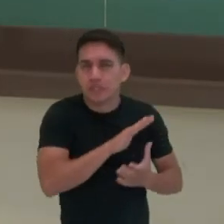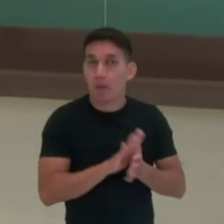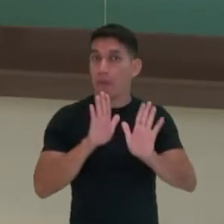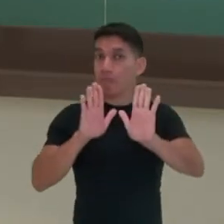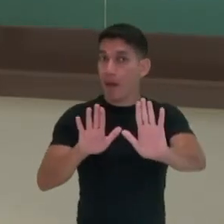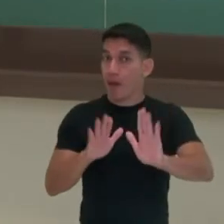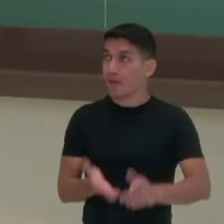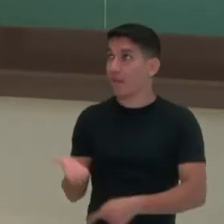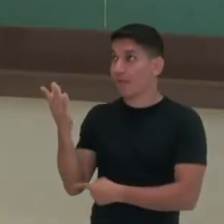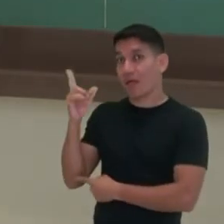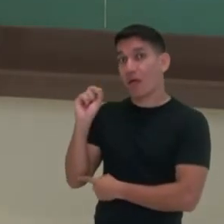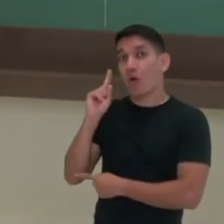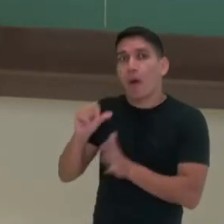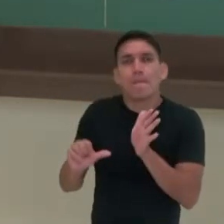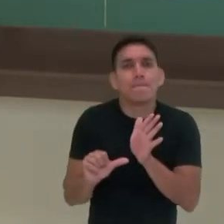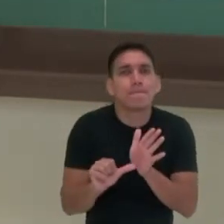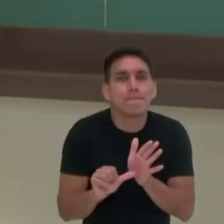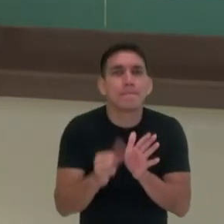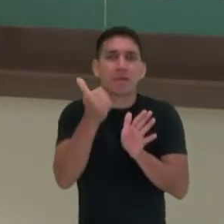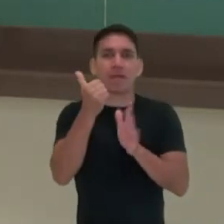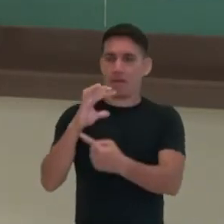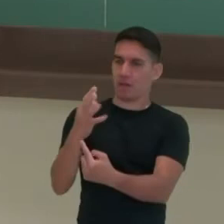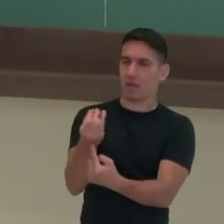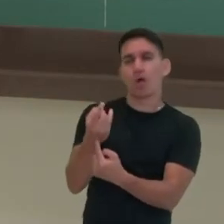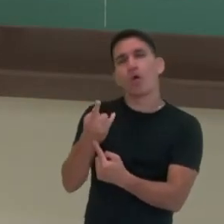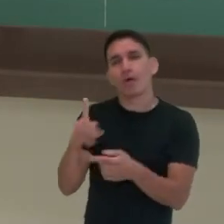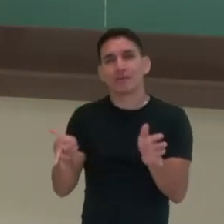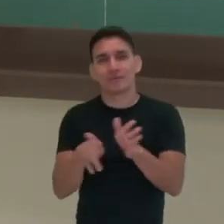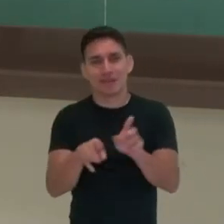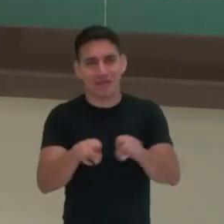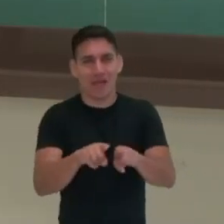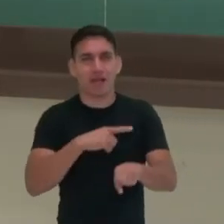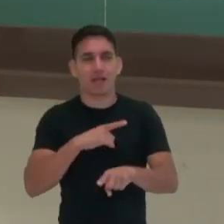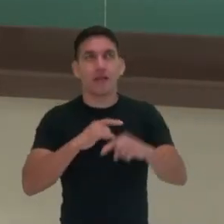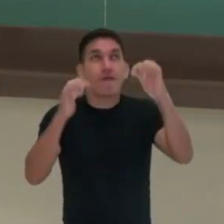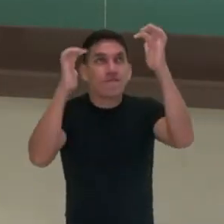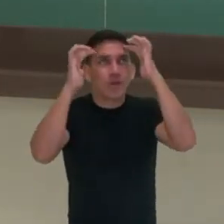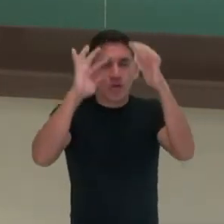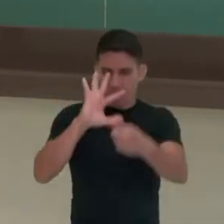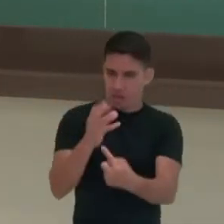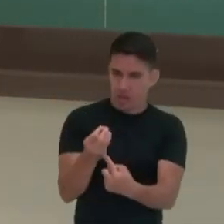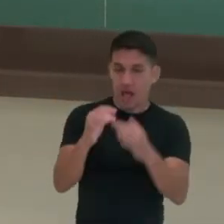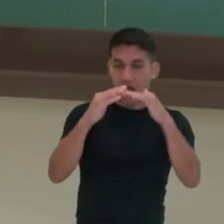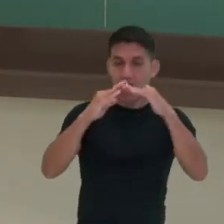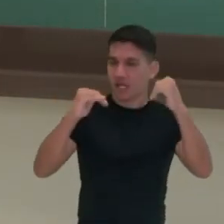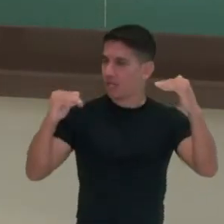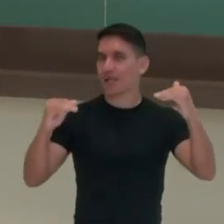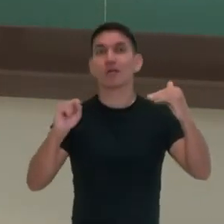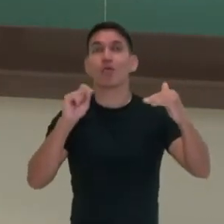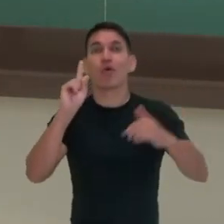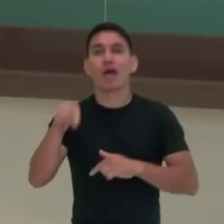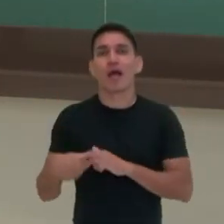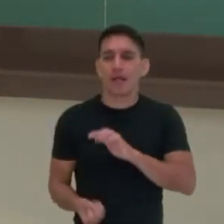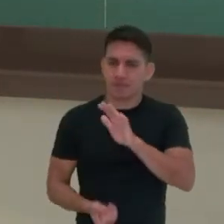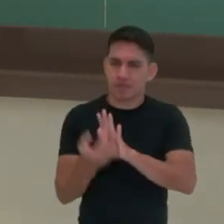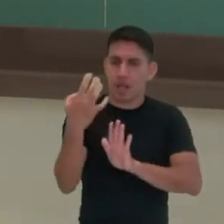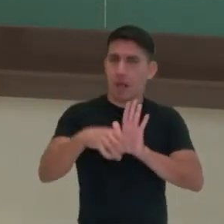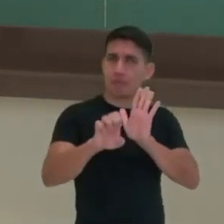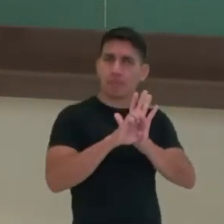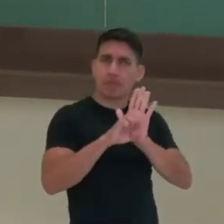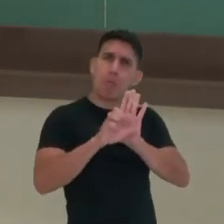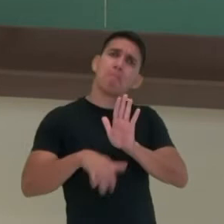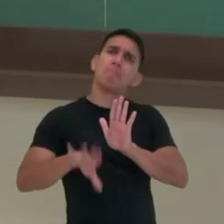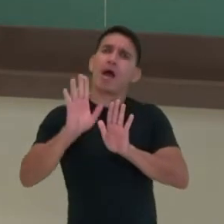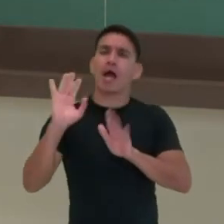Mas ele deu à arte, à filosofia da arte, estética, um estatuto mais